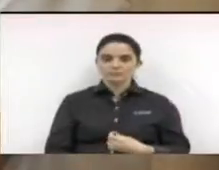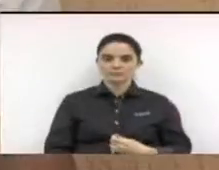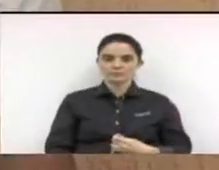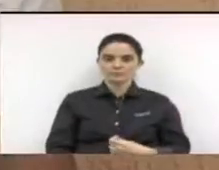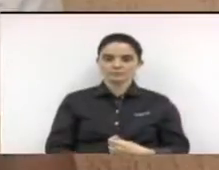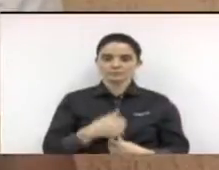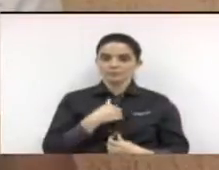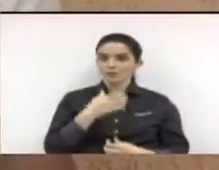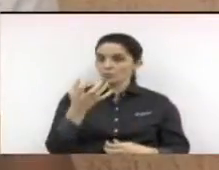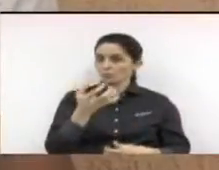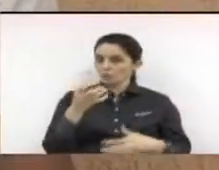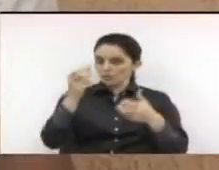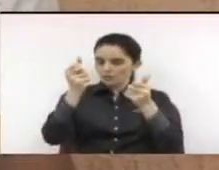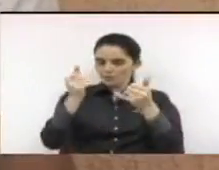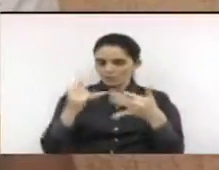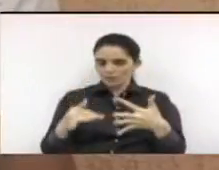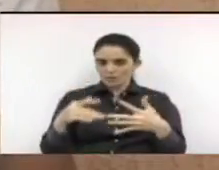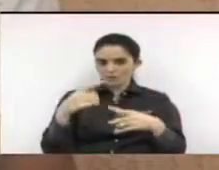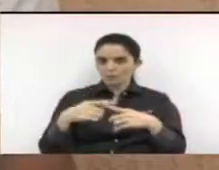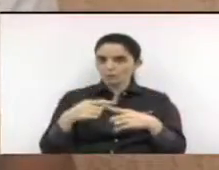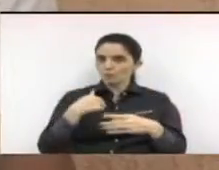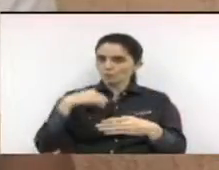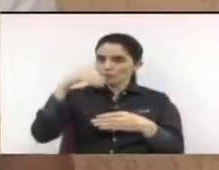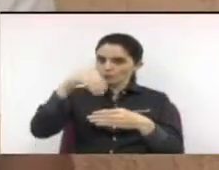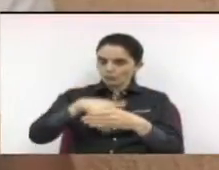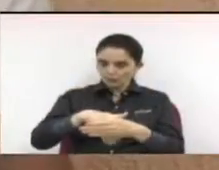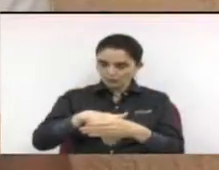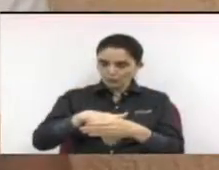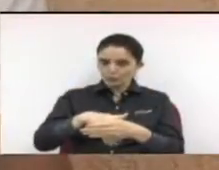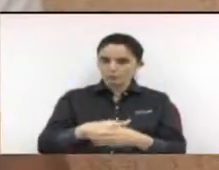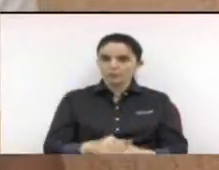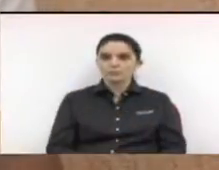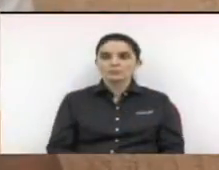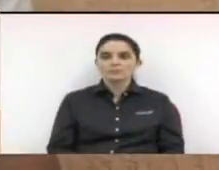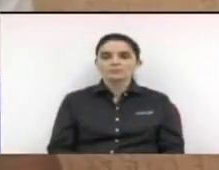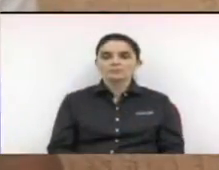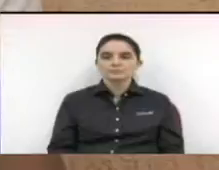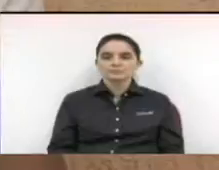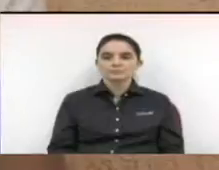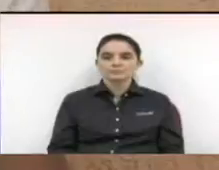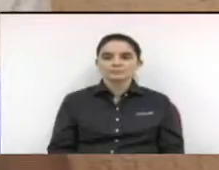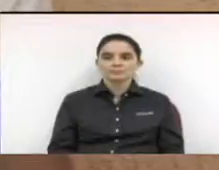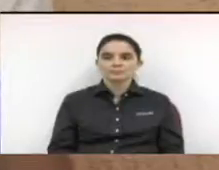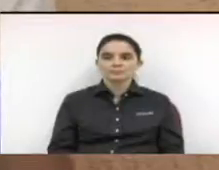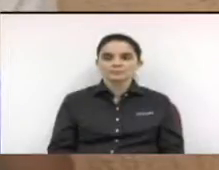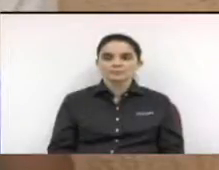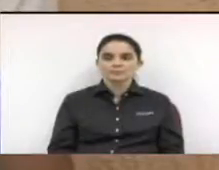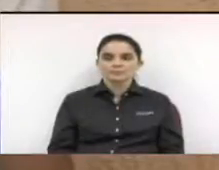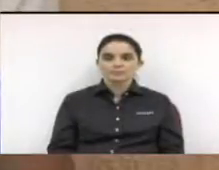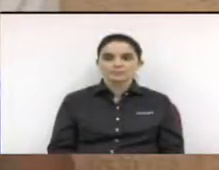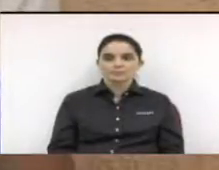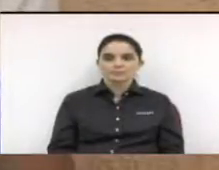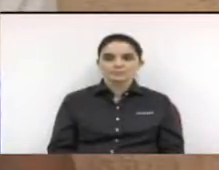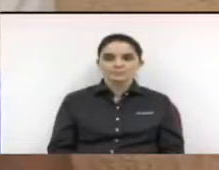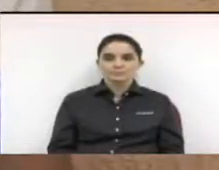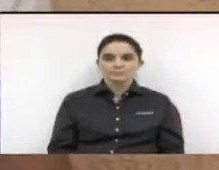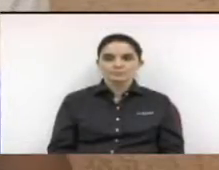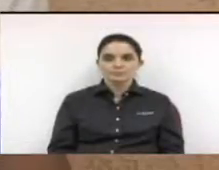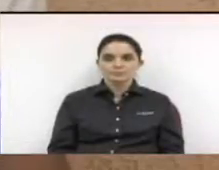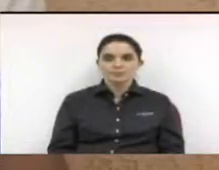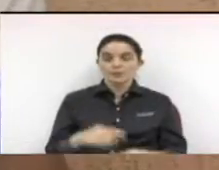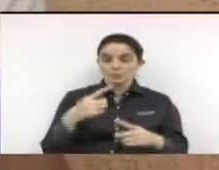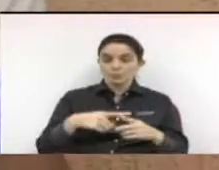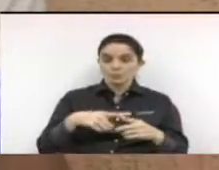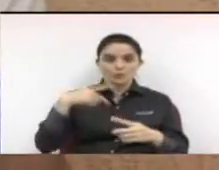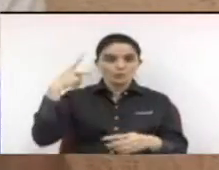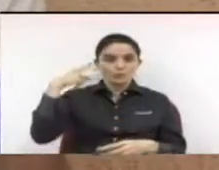eu queria aqui justificar o meu voto, todos os votos, cada um vereador aqui, ele dá o